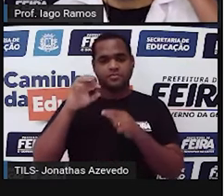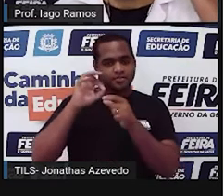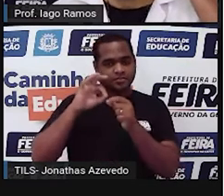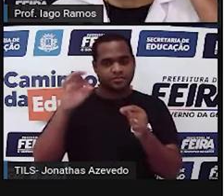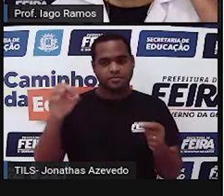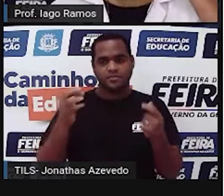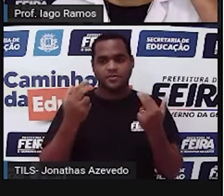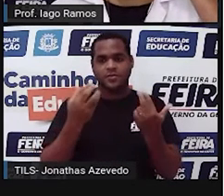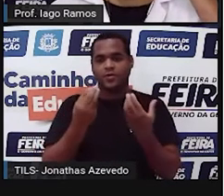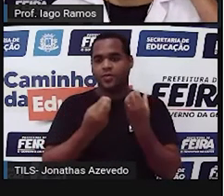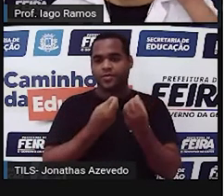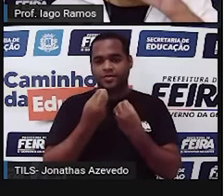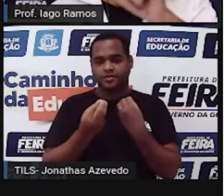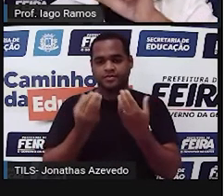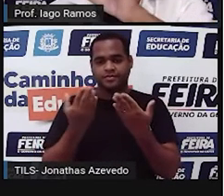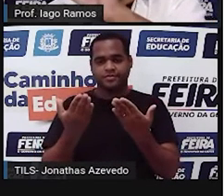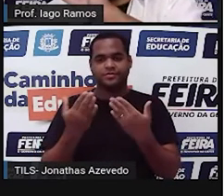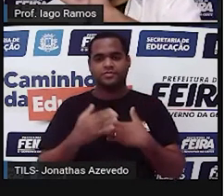tá?